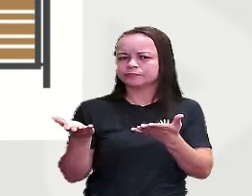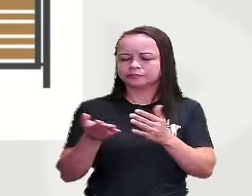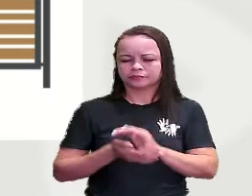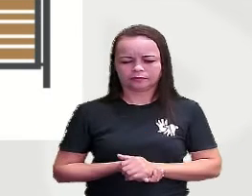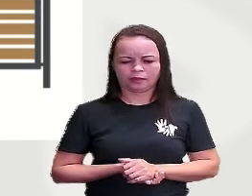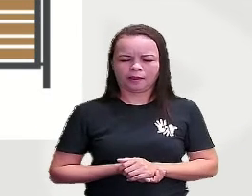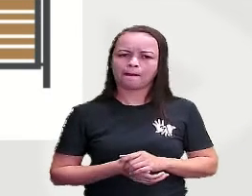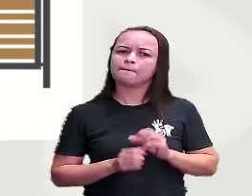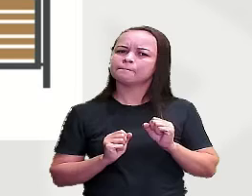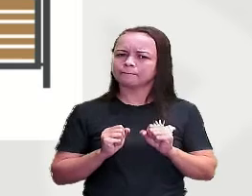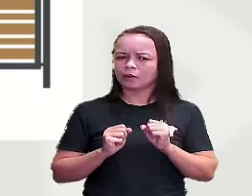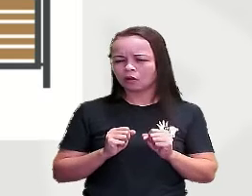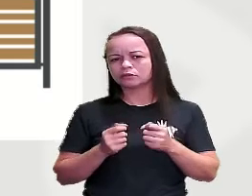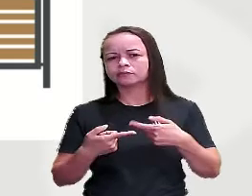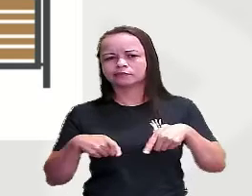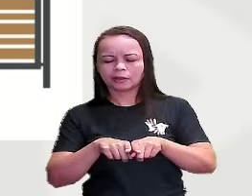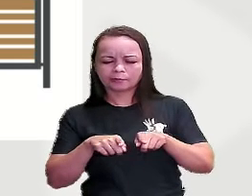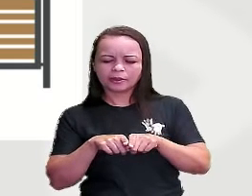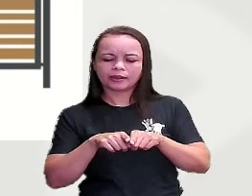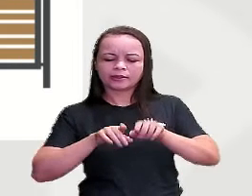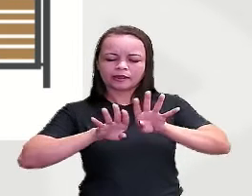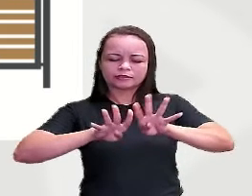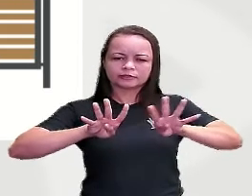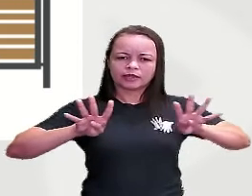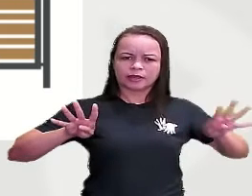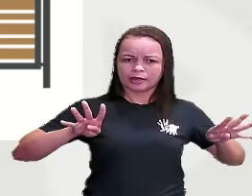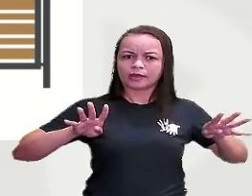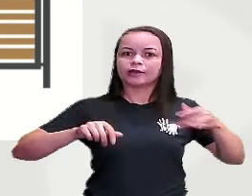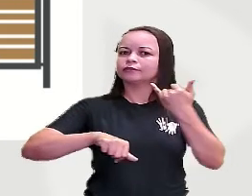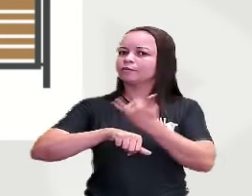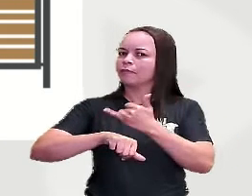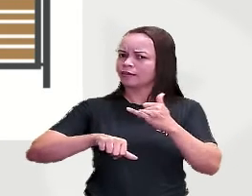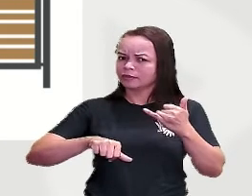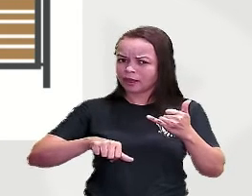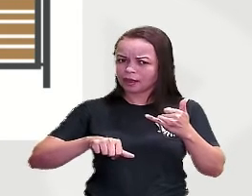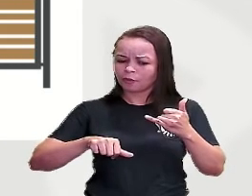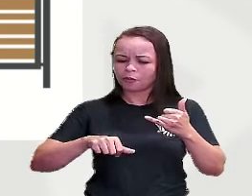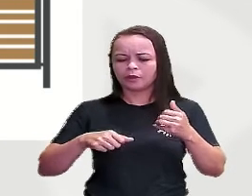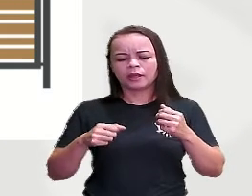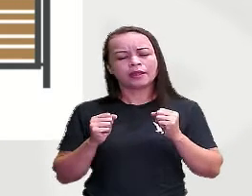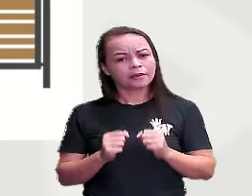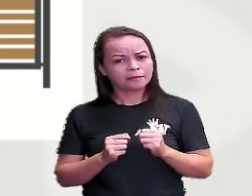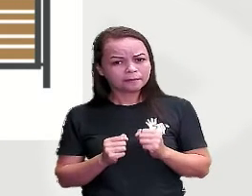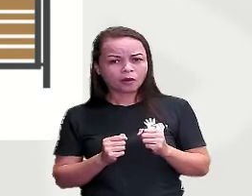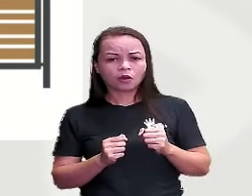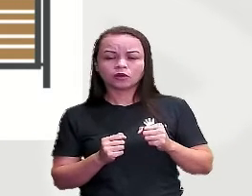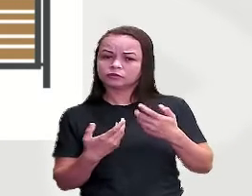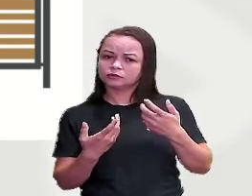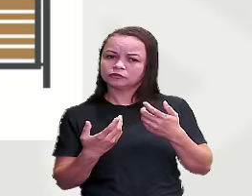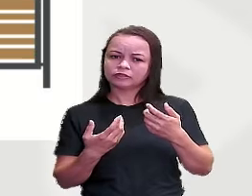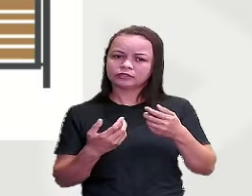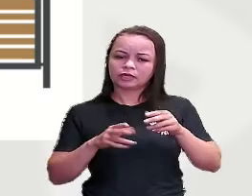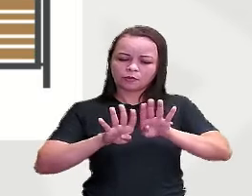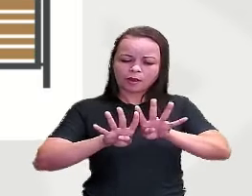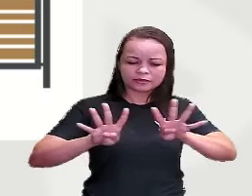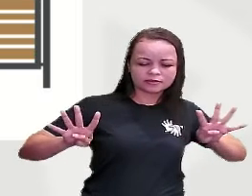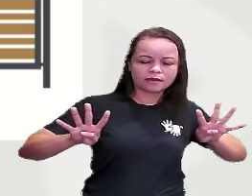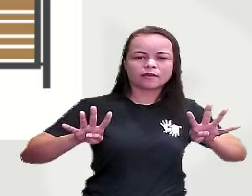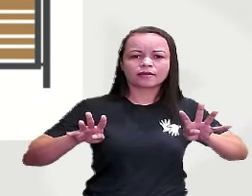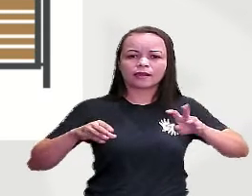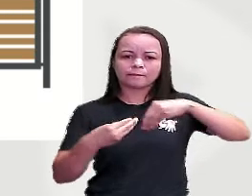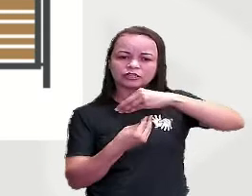Mas eu também posso fazer uma cerca Só de metal E eu também posso fazer uma cerca Misturando metal